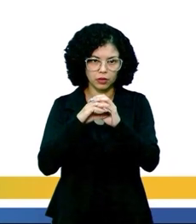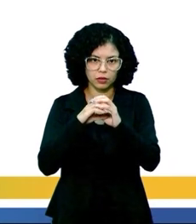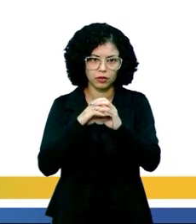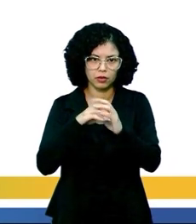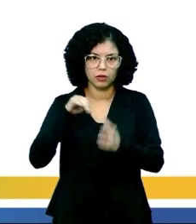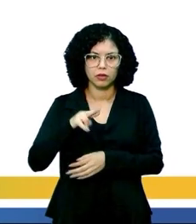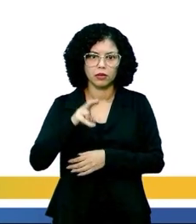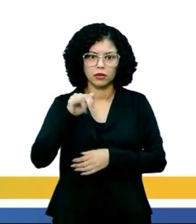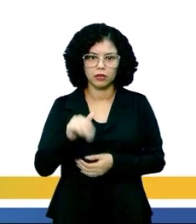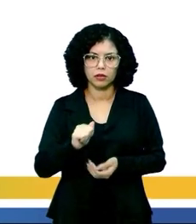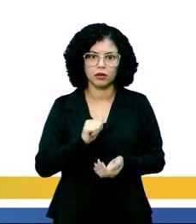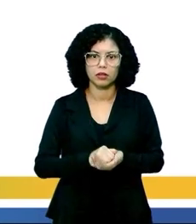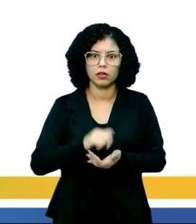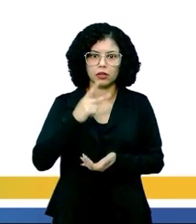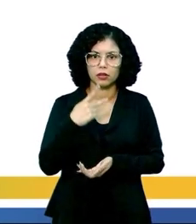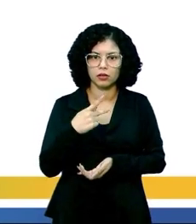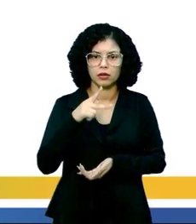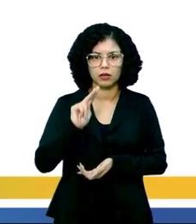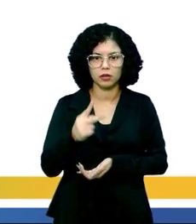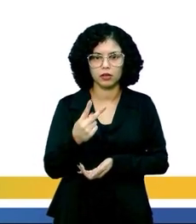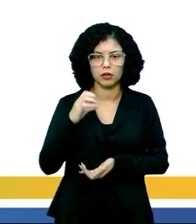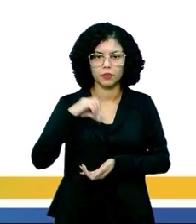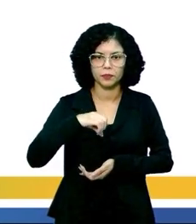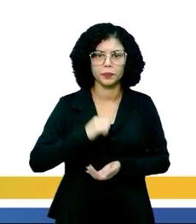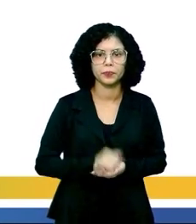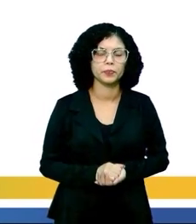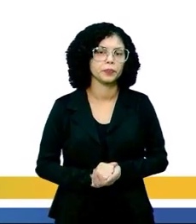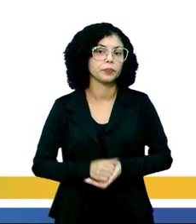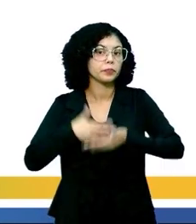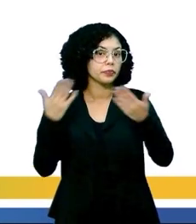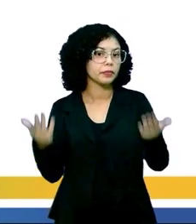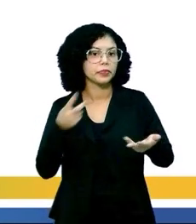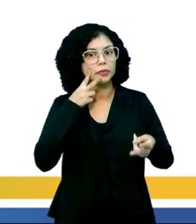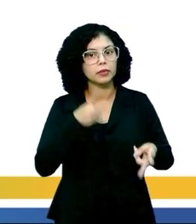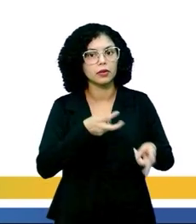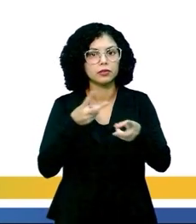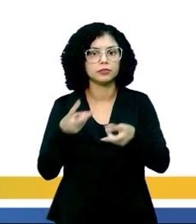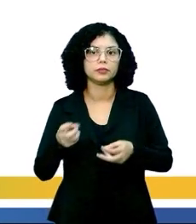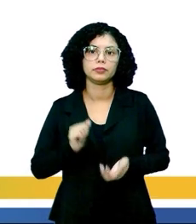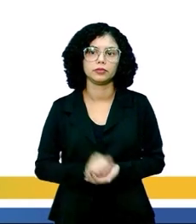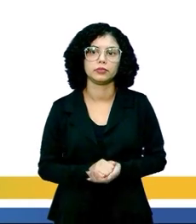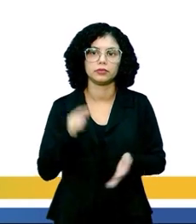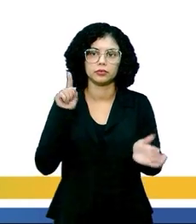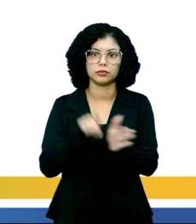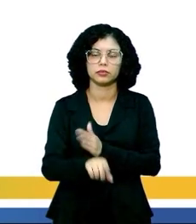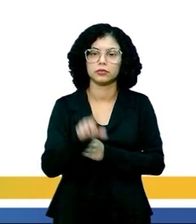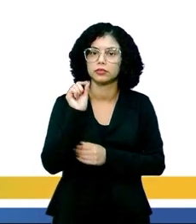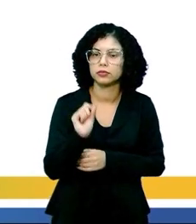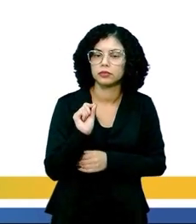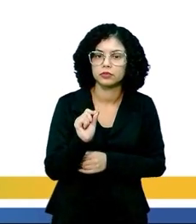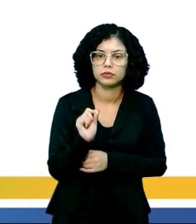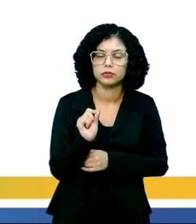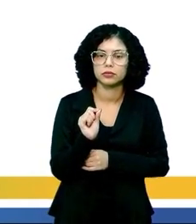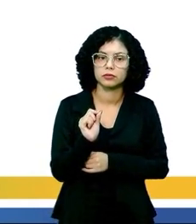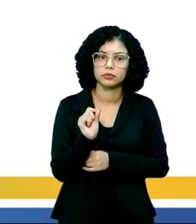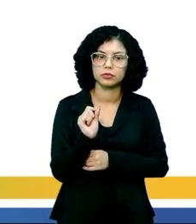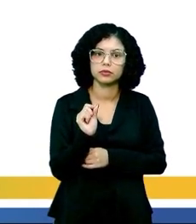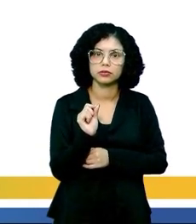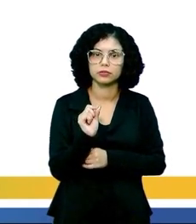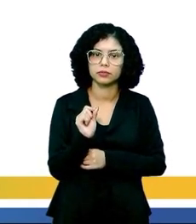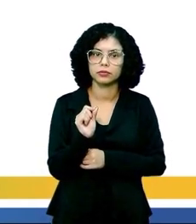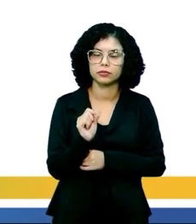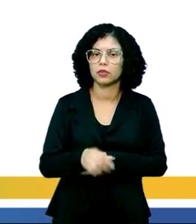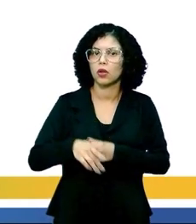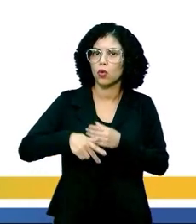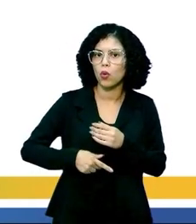bolinha de manteiga em solução com pH 9. Pessoal, presta atenção, a minha questão está dizendo que é uma que o